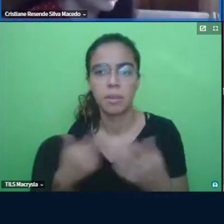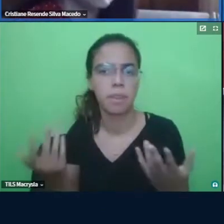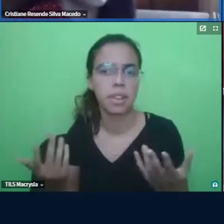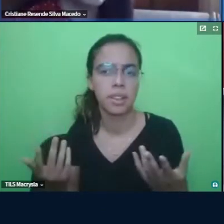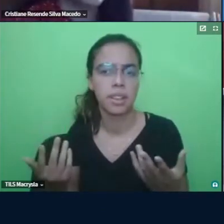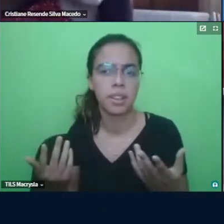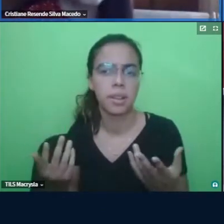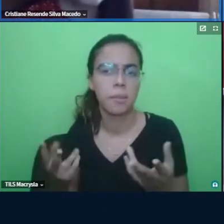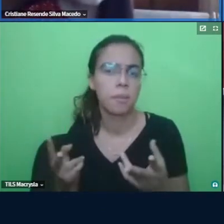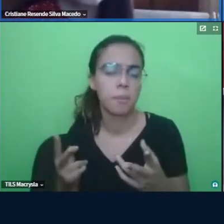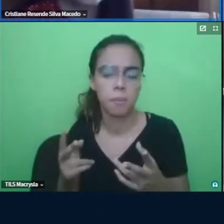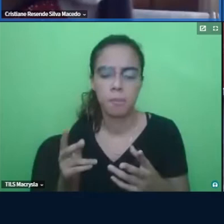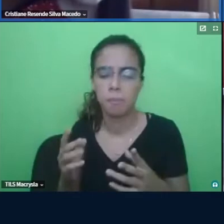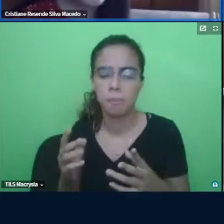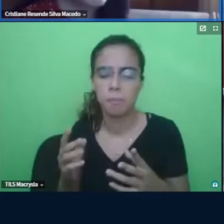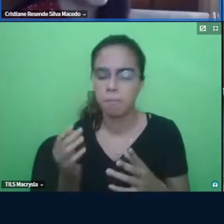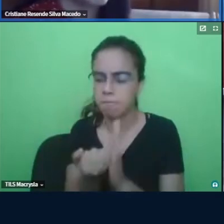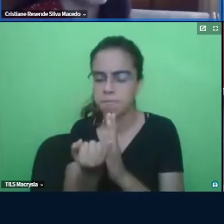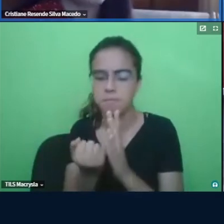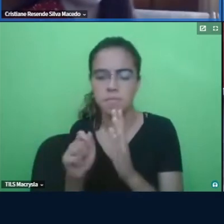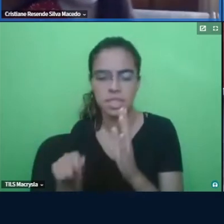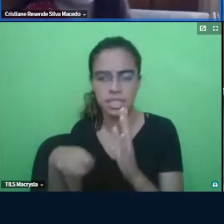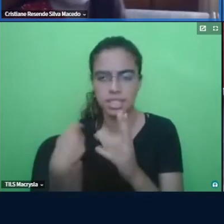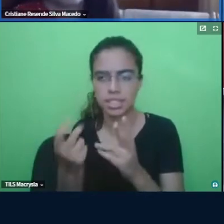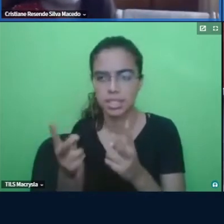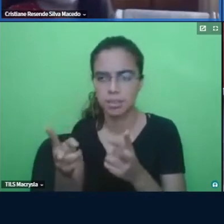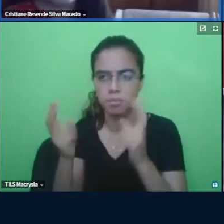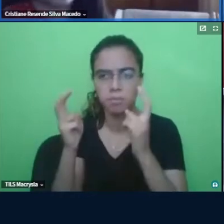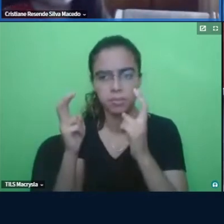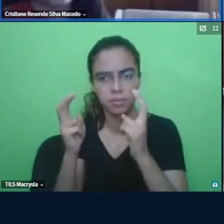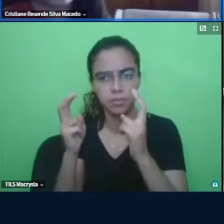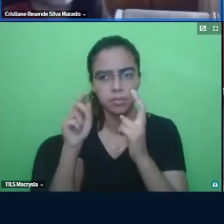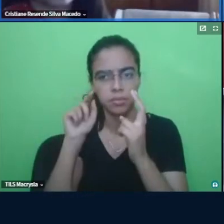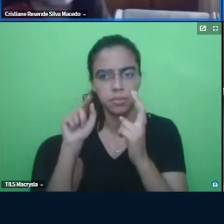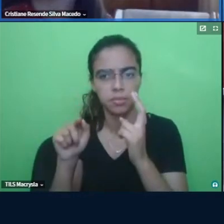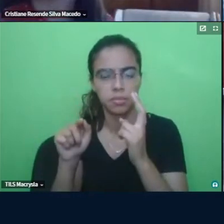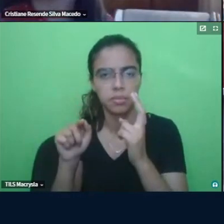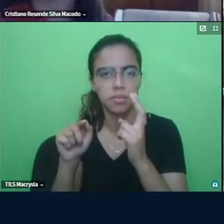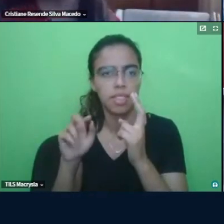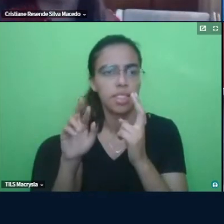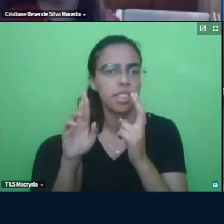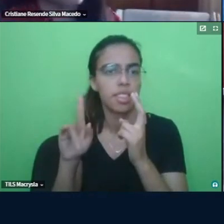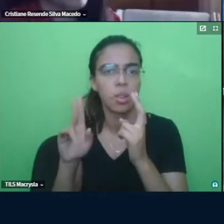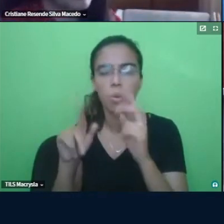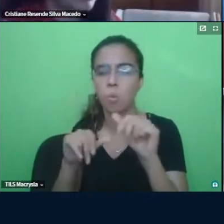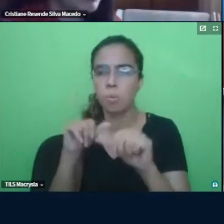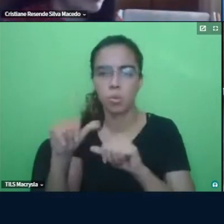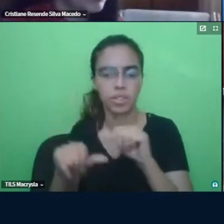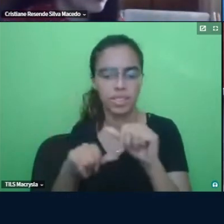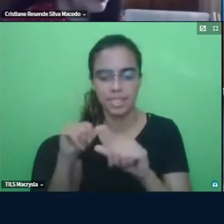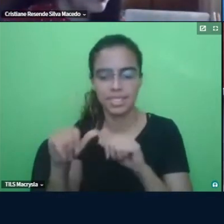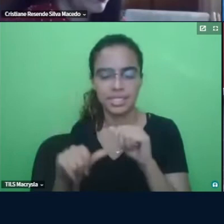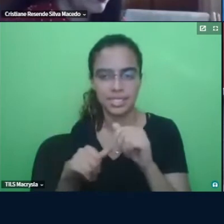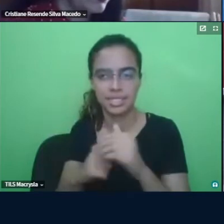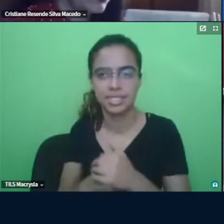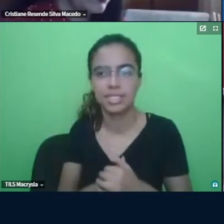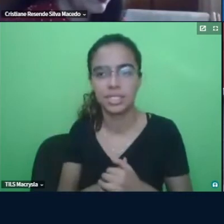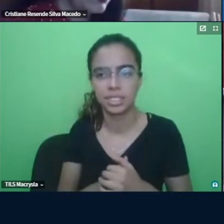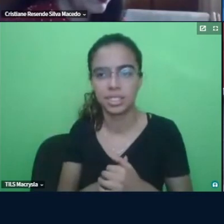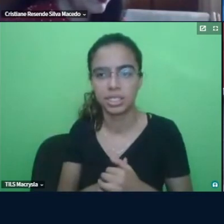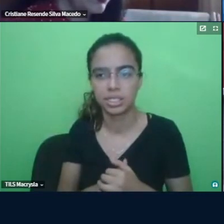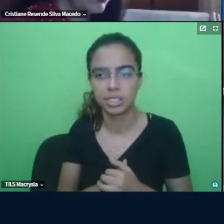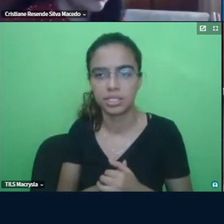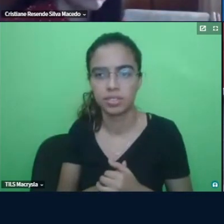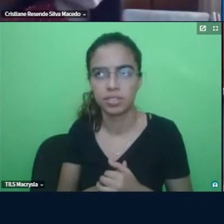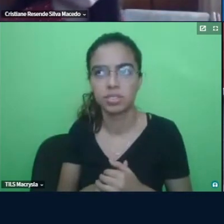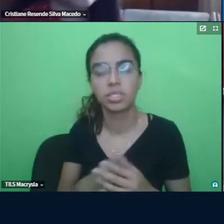ainda é um bom passo mas ainda não é mudança então como é que